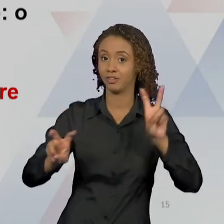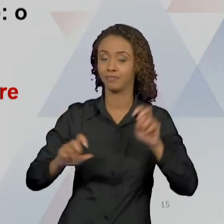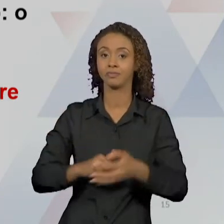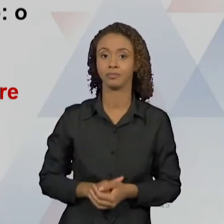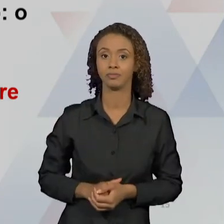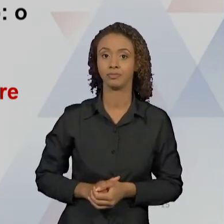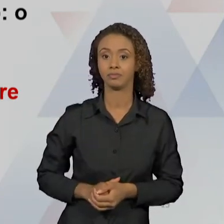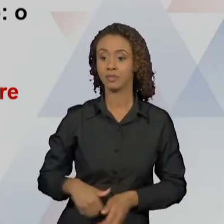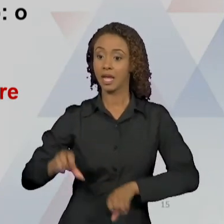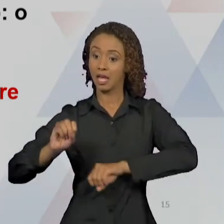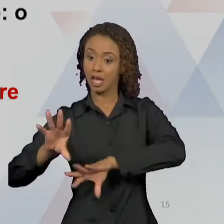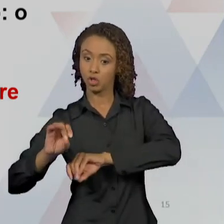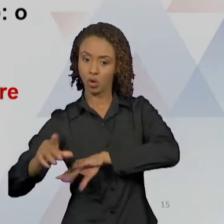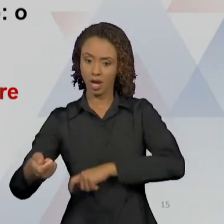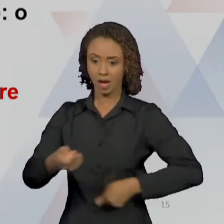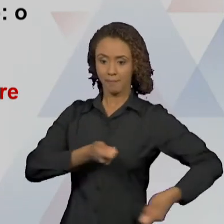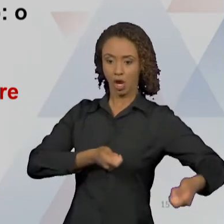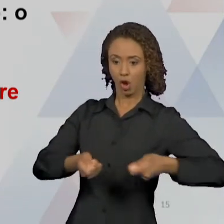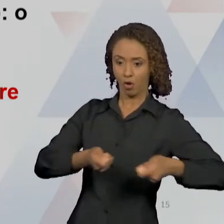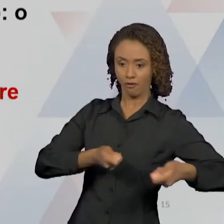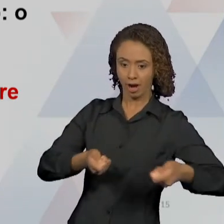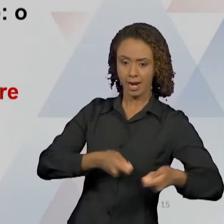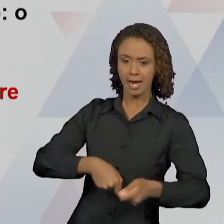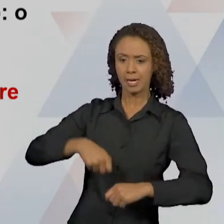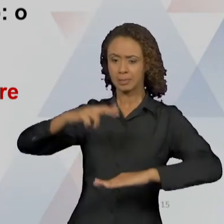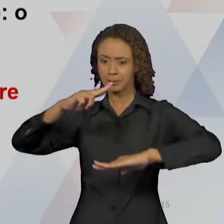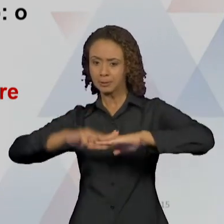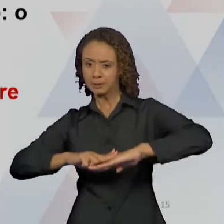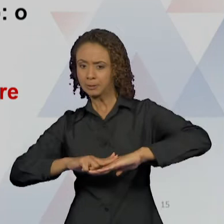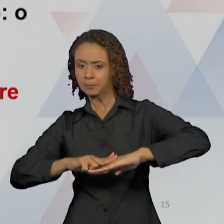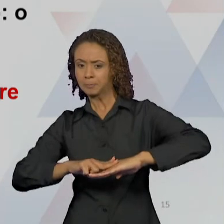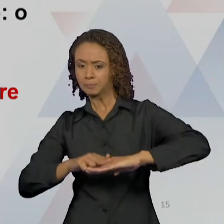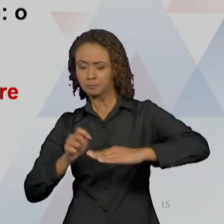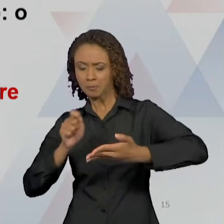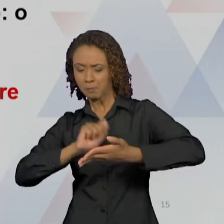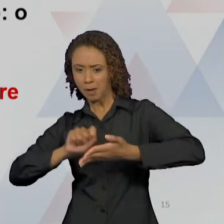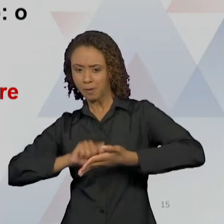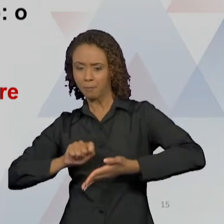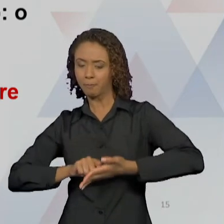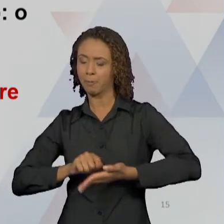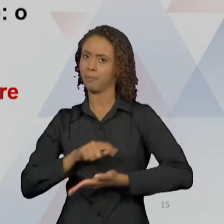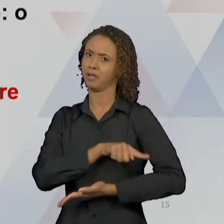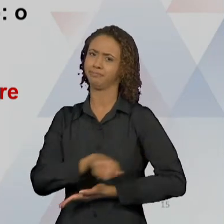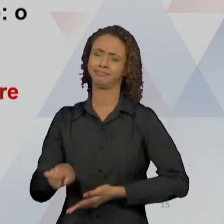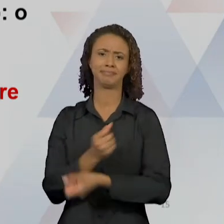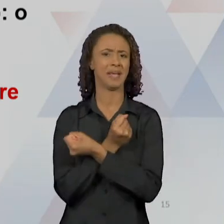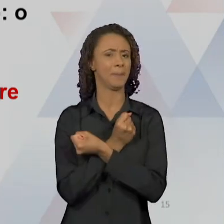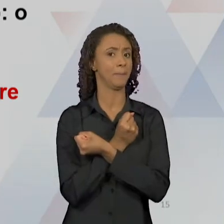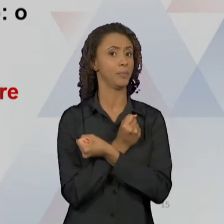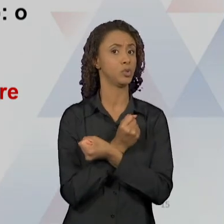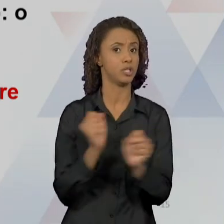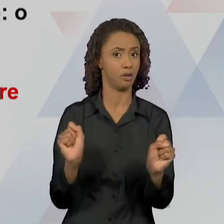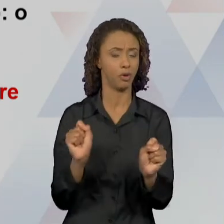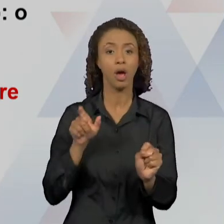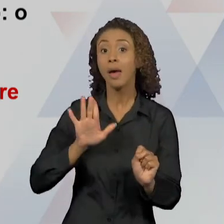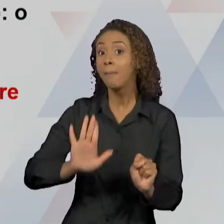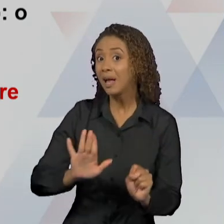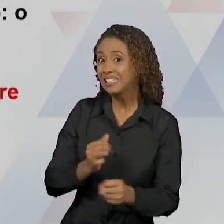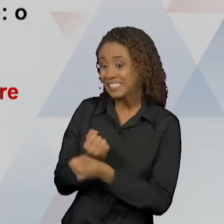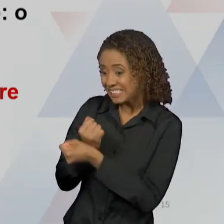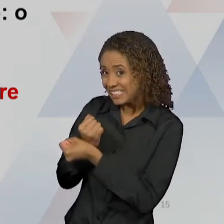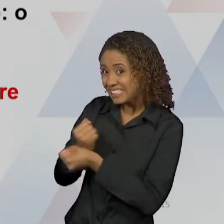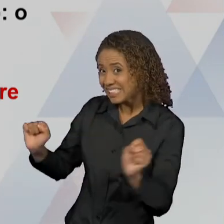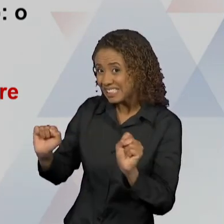governar e psicanalizar é uma profissão impossível, e aqui impossível não é o